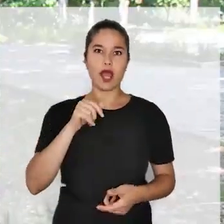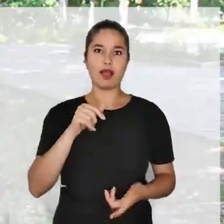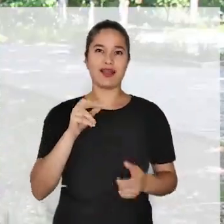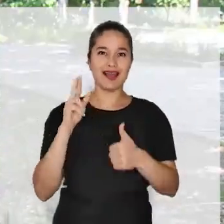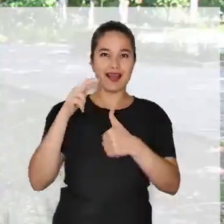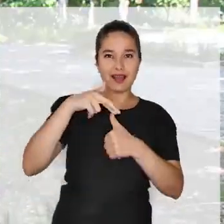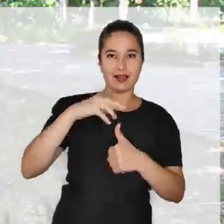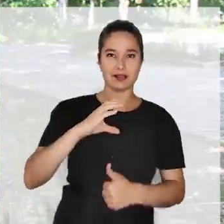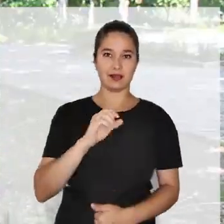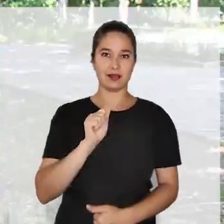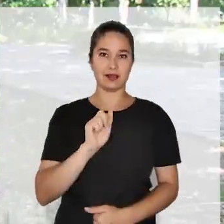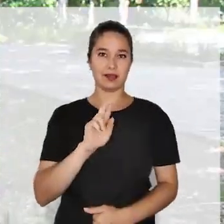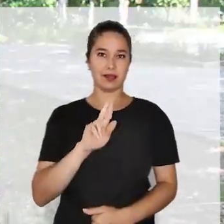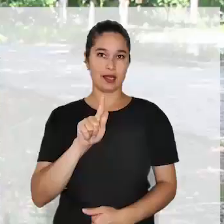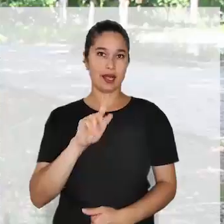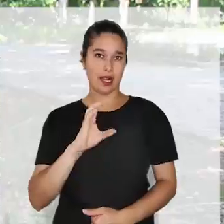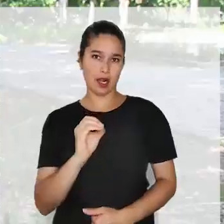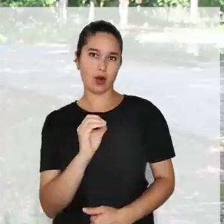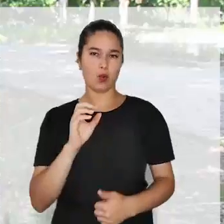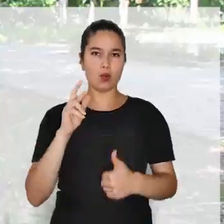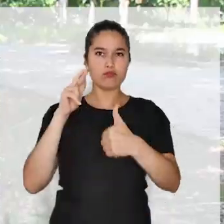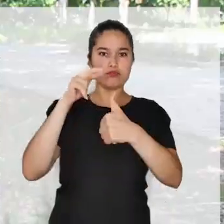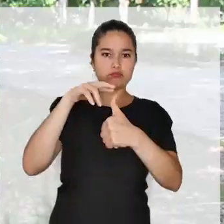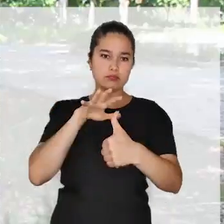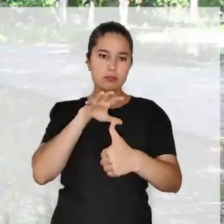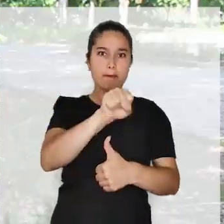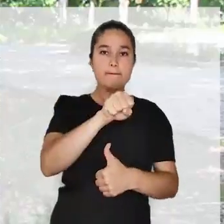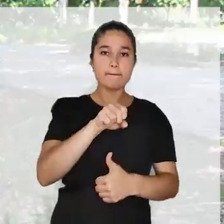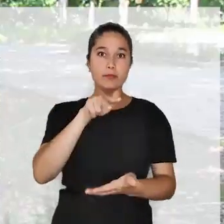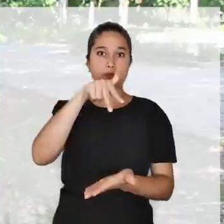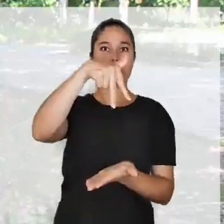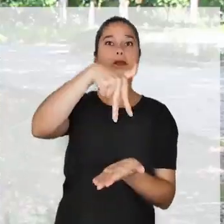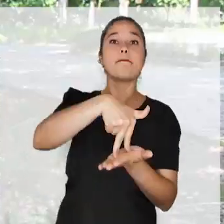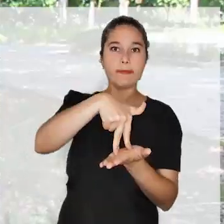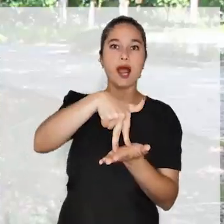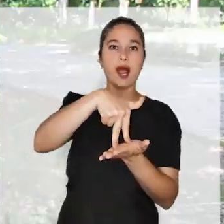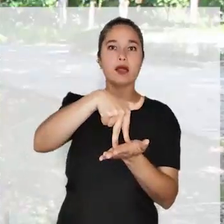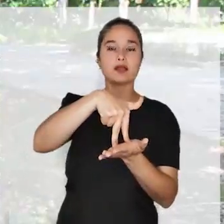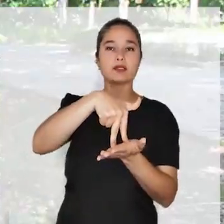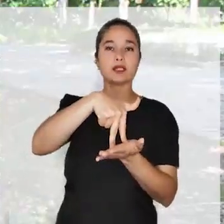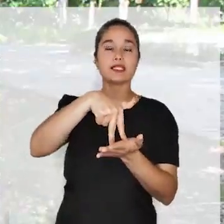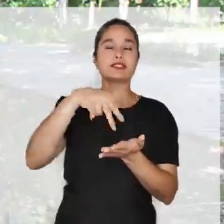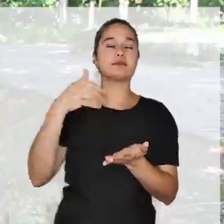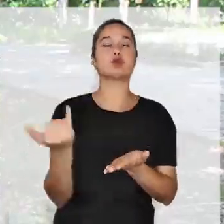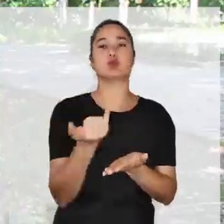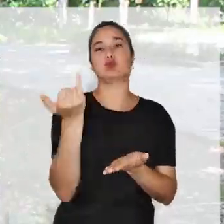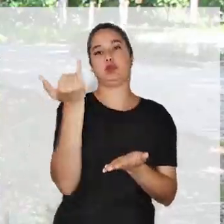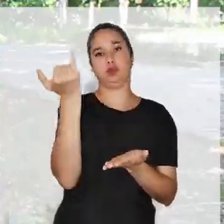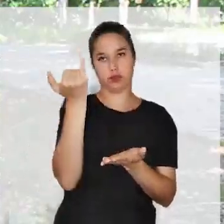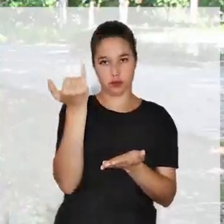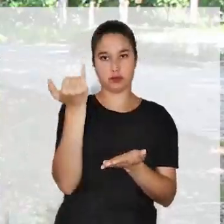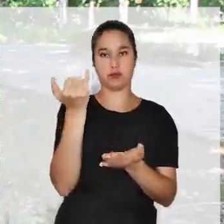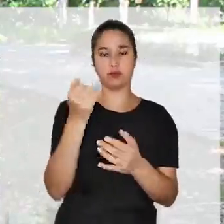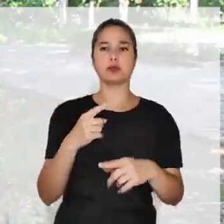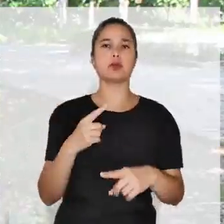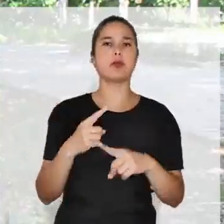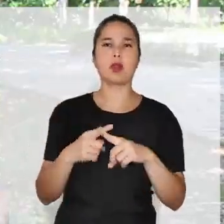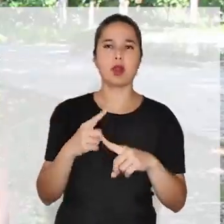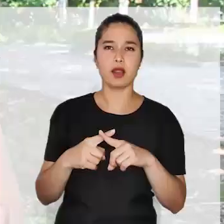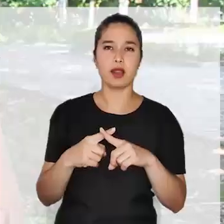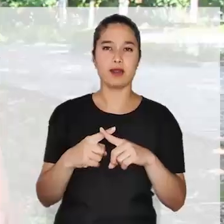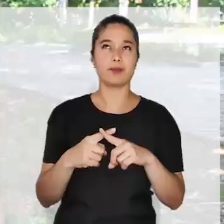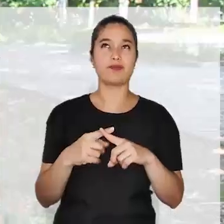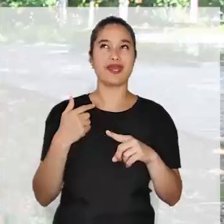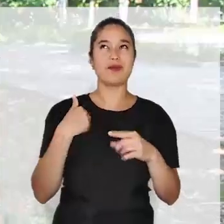ocupando vários postos, e isso é muito importante, principalmente porque eu sempre